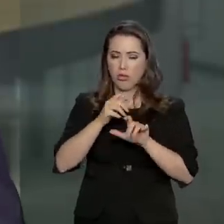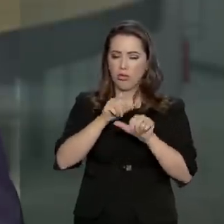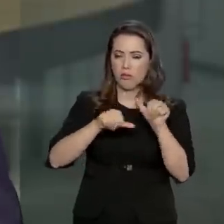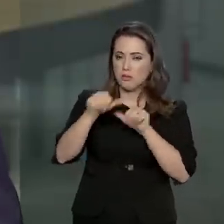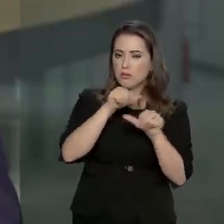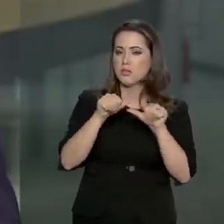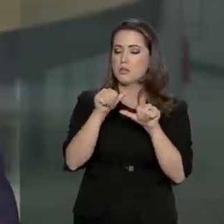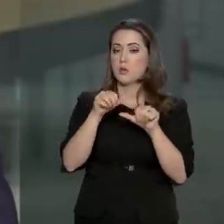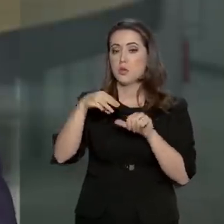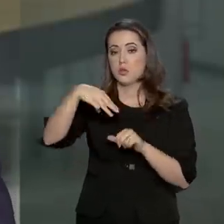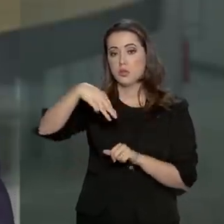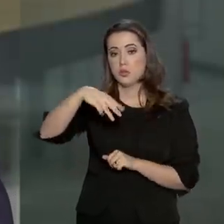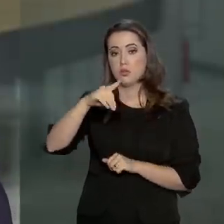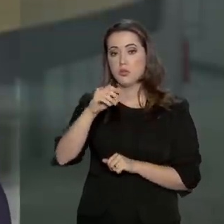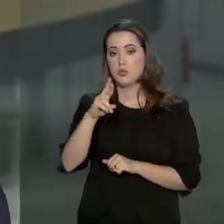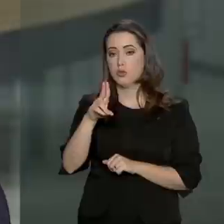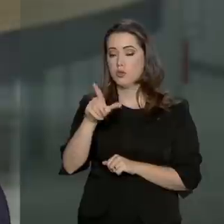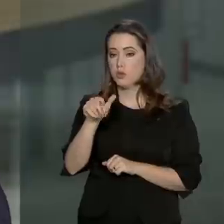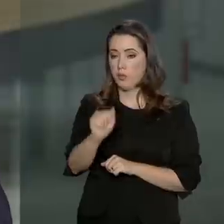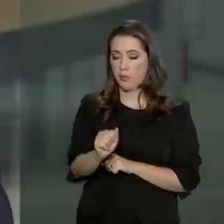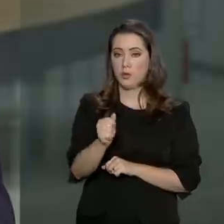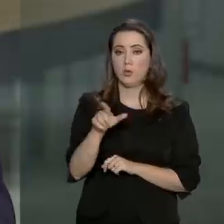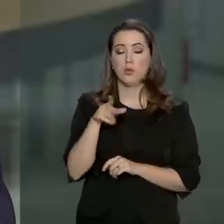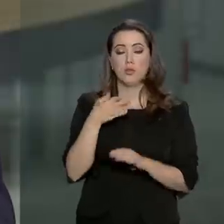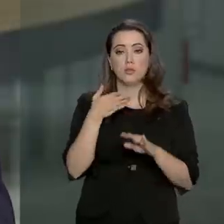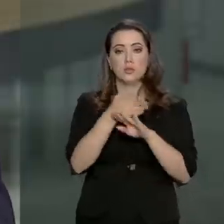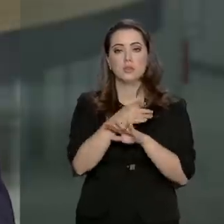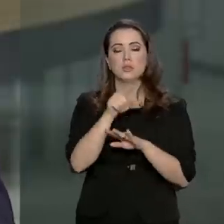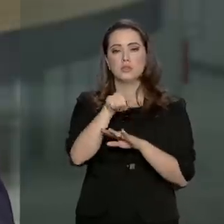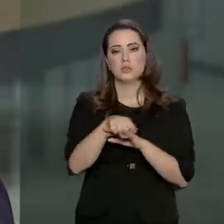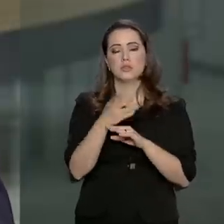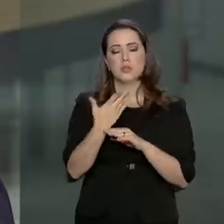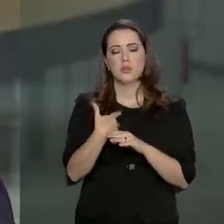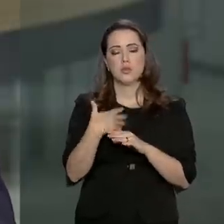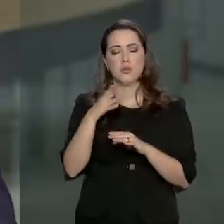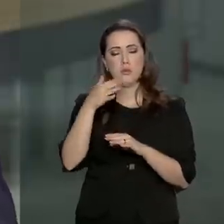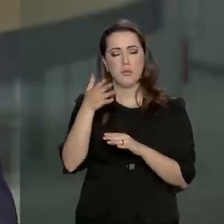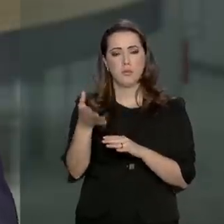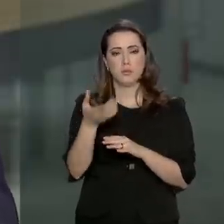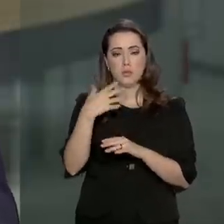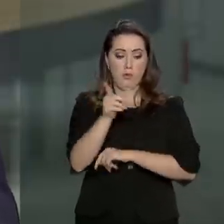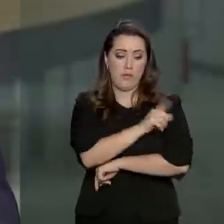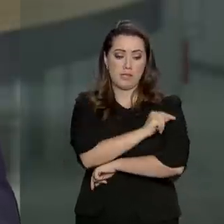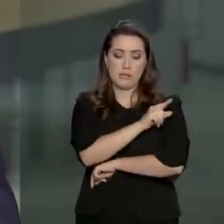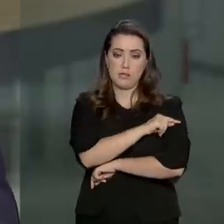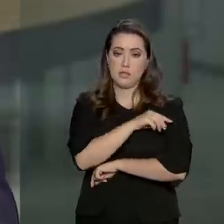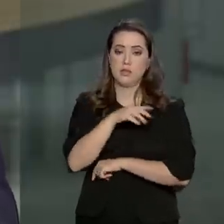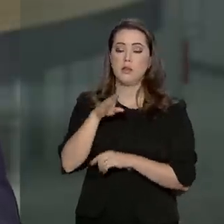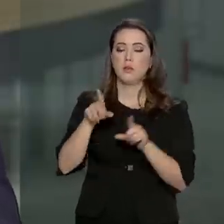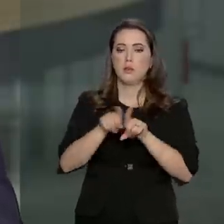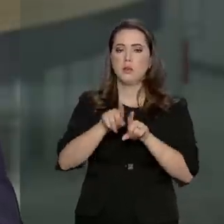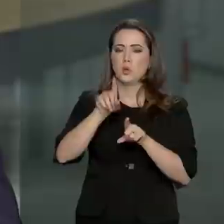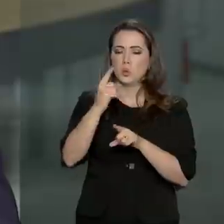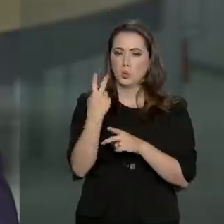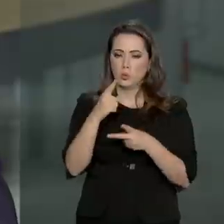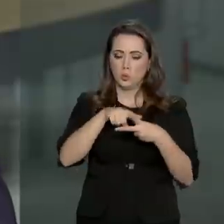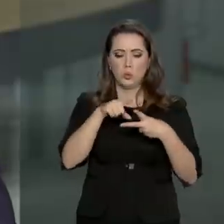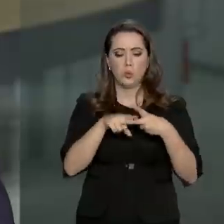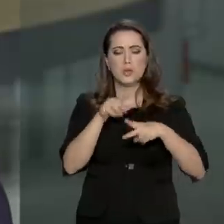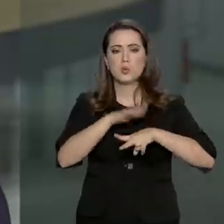gratuito à vacina VPC-13, que combate a meningite pneumocócica e a pneumonia.